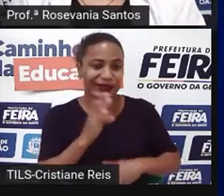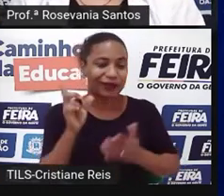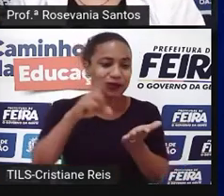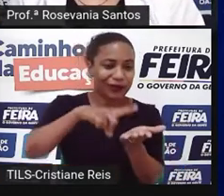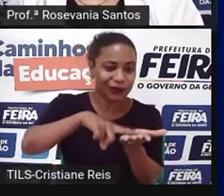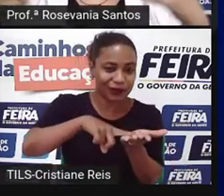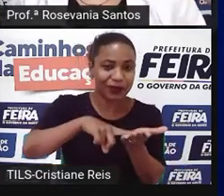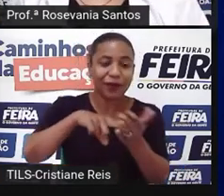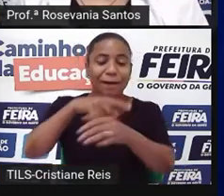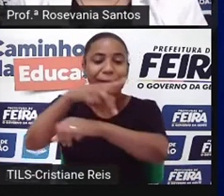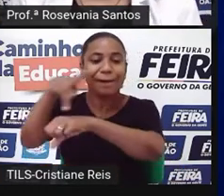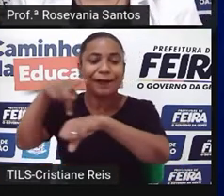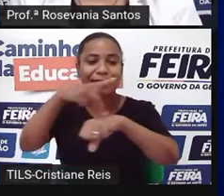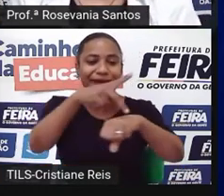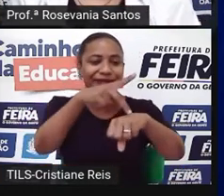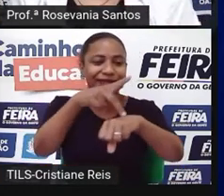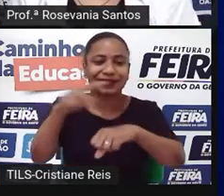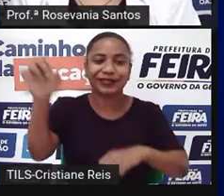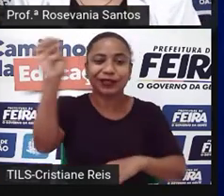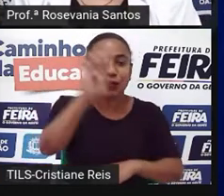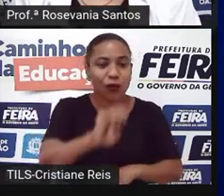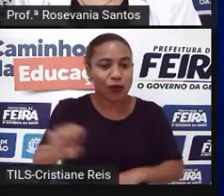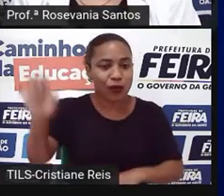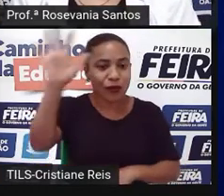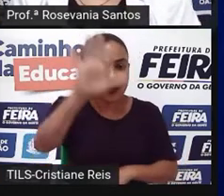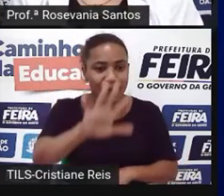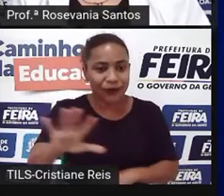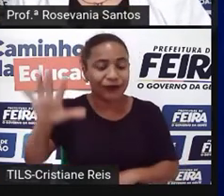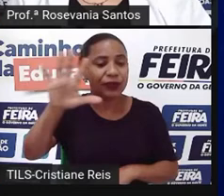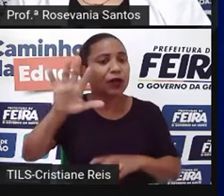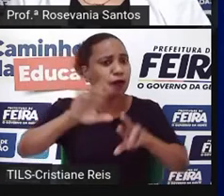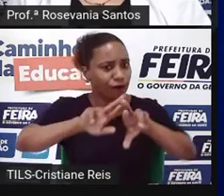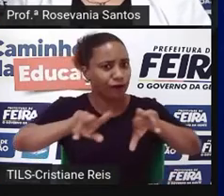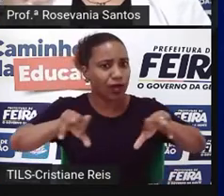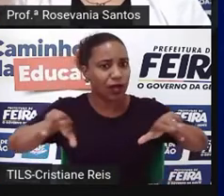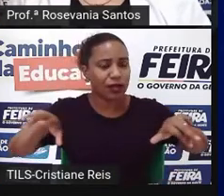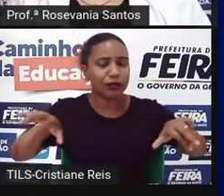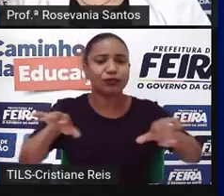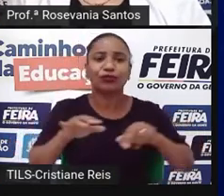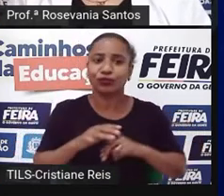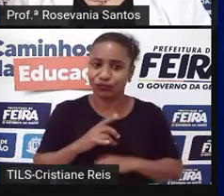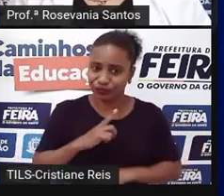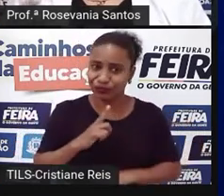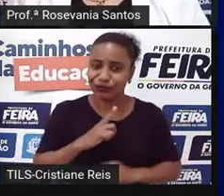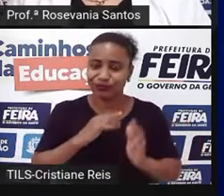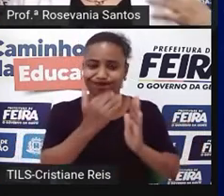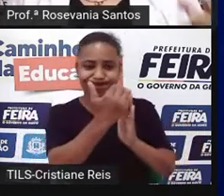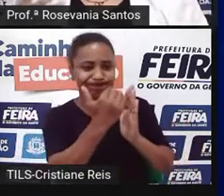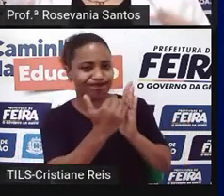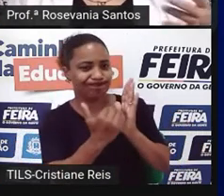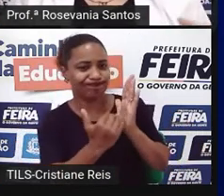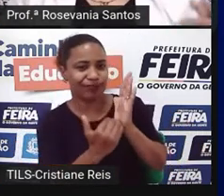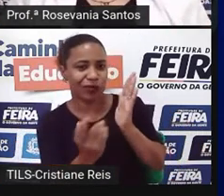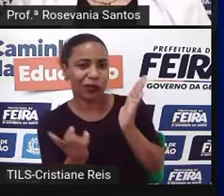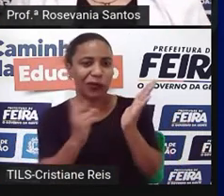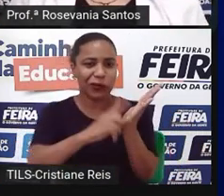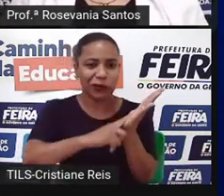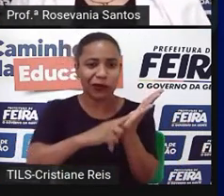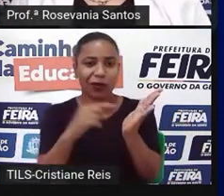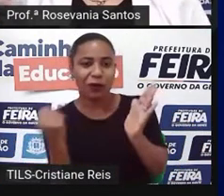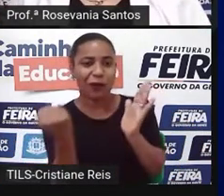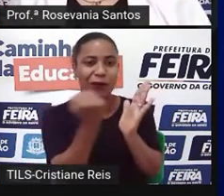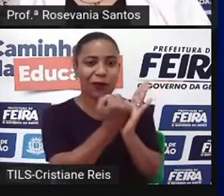europeus, principalmente, né, do processo ali do plano macho, né. Então, a gente vai perceber que tem vários acordos